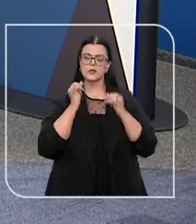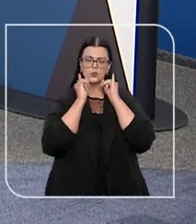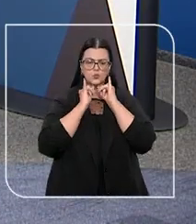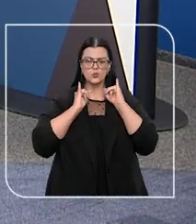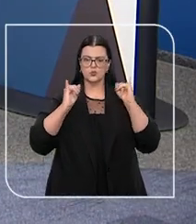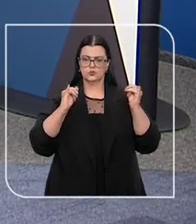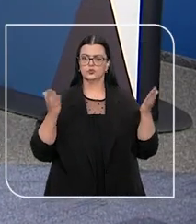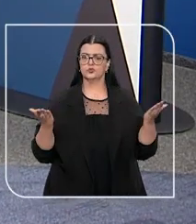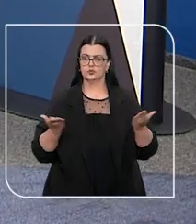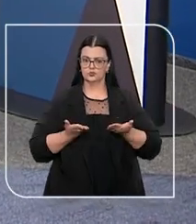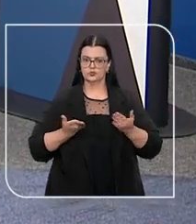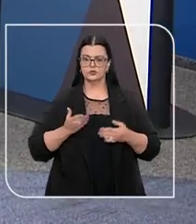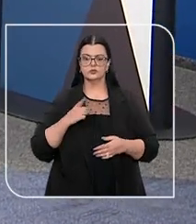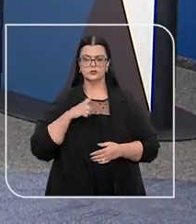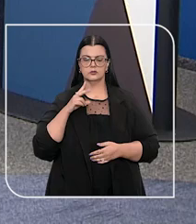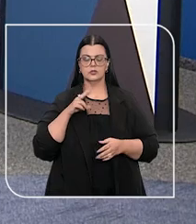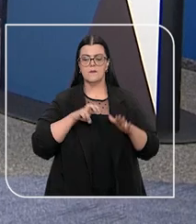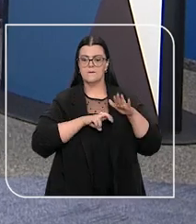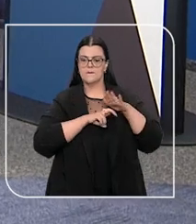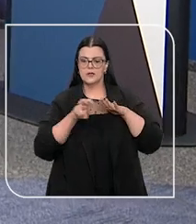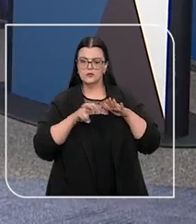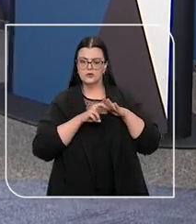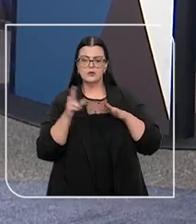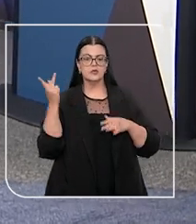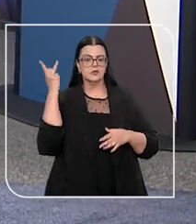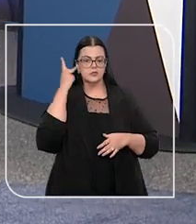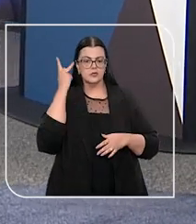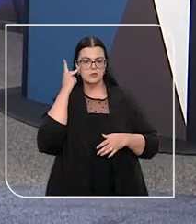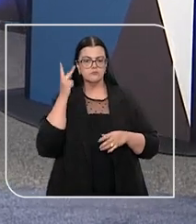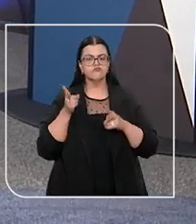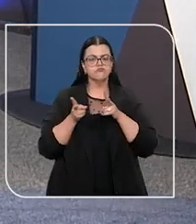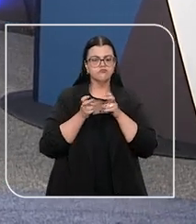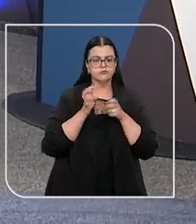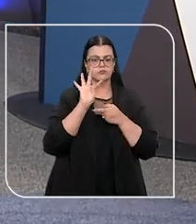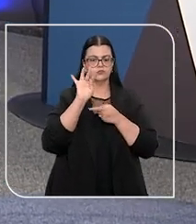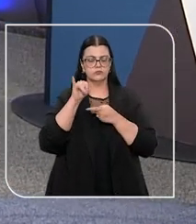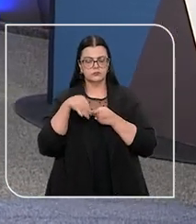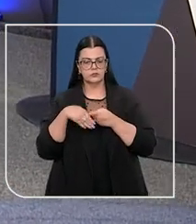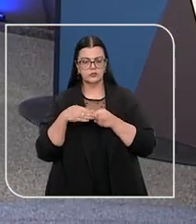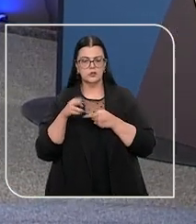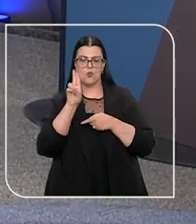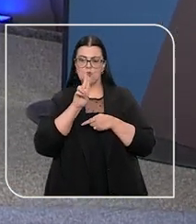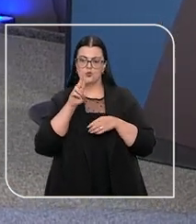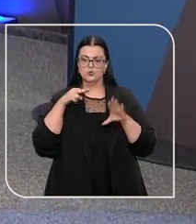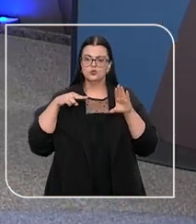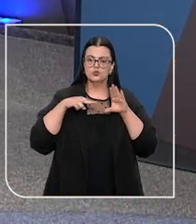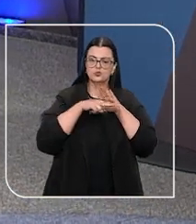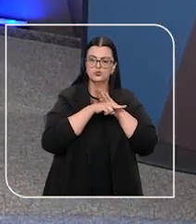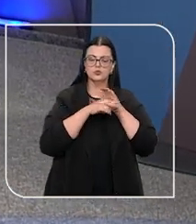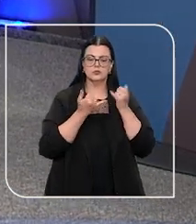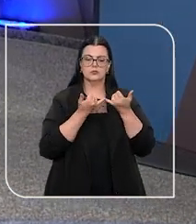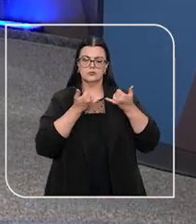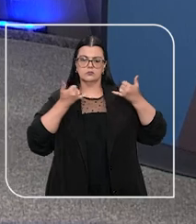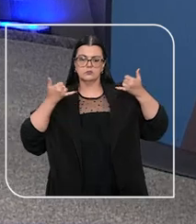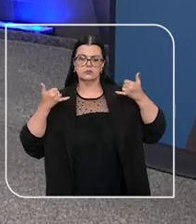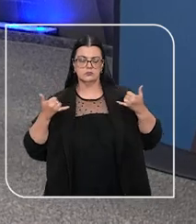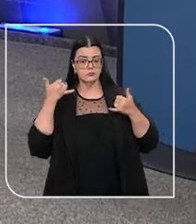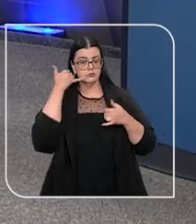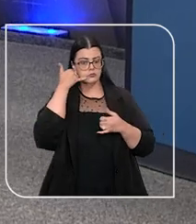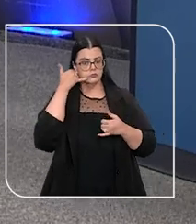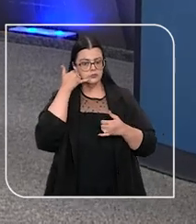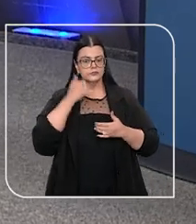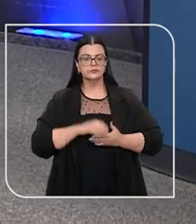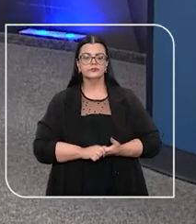Entre as notícias desta edição, você vai ver, o metrô de São Paulo pode cobrar da TIM pelo uso dos túneis para passar